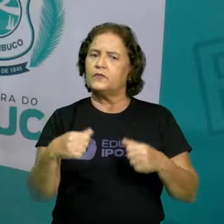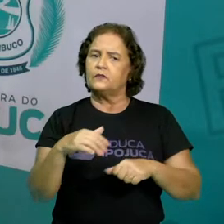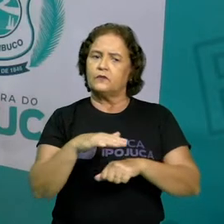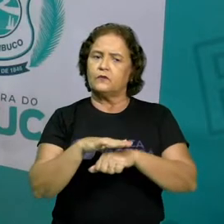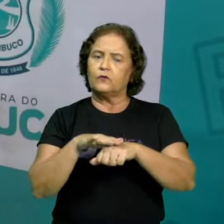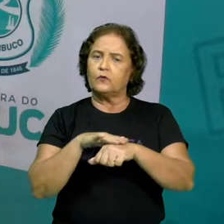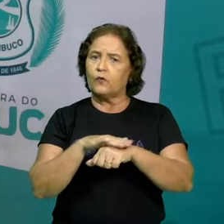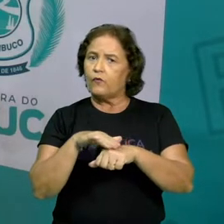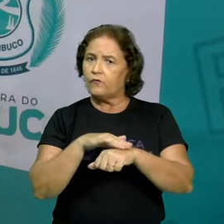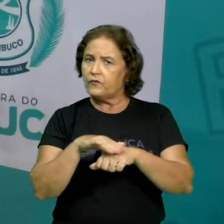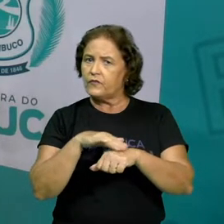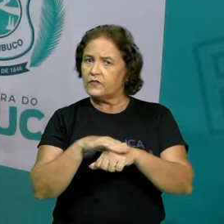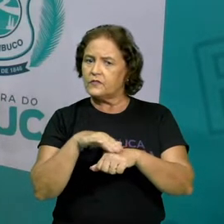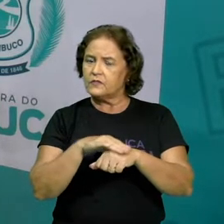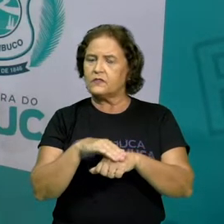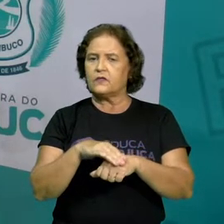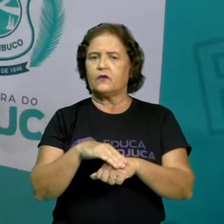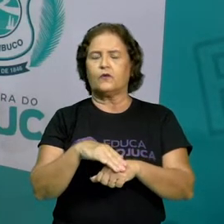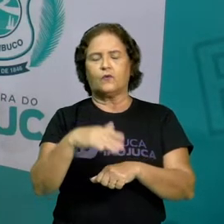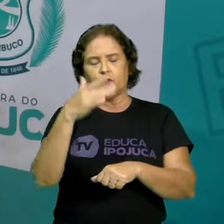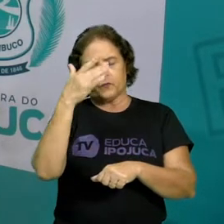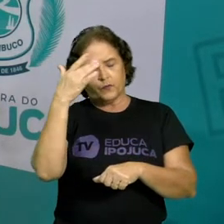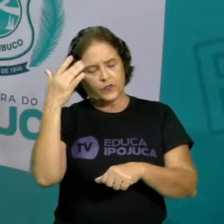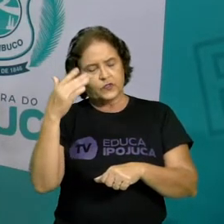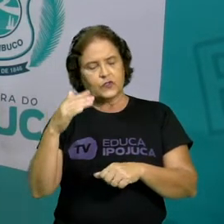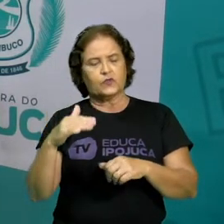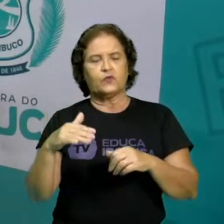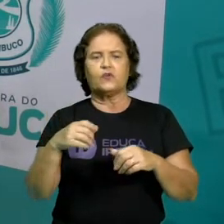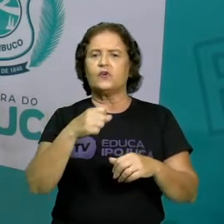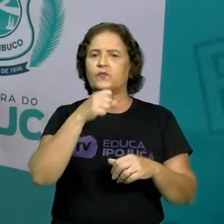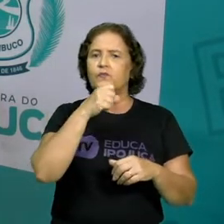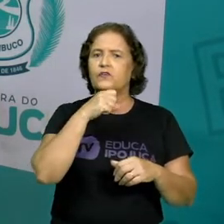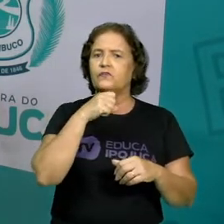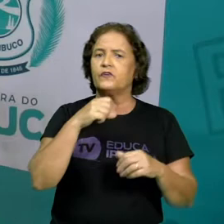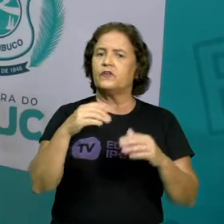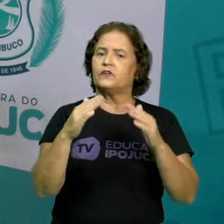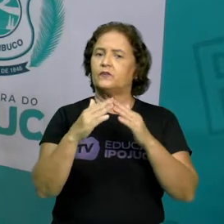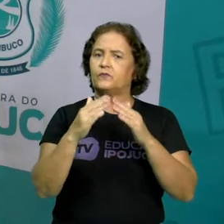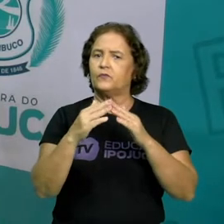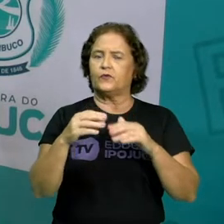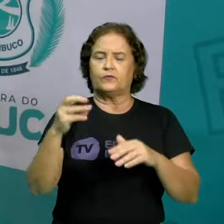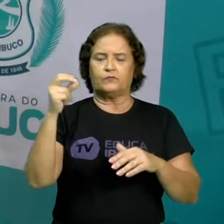e consultar os registros como fotos, por exemplo.